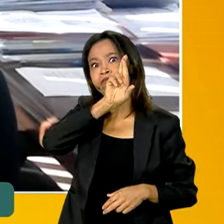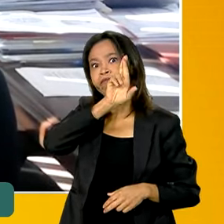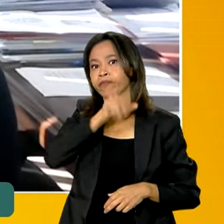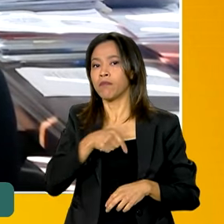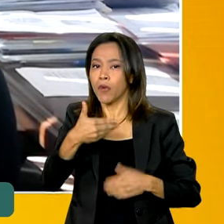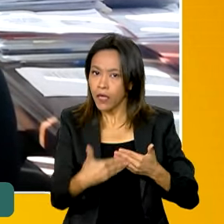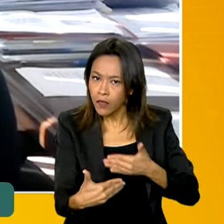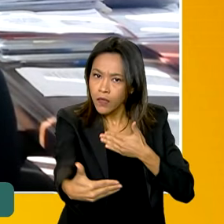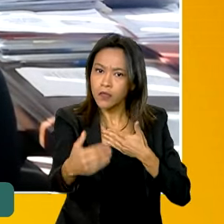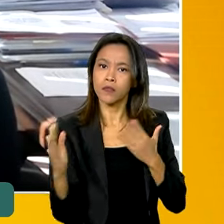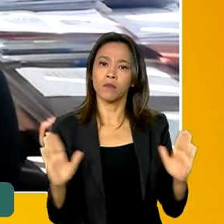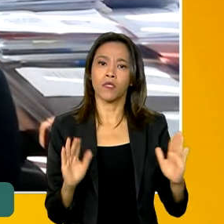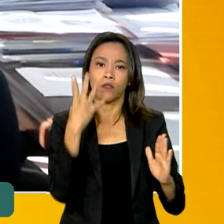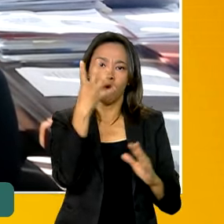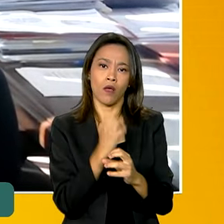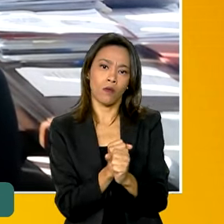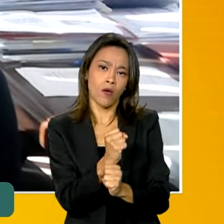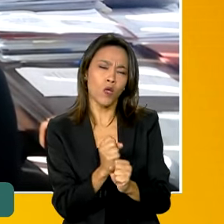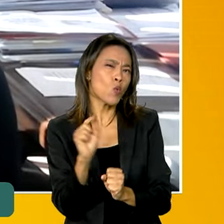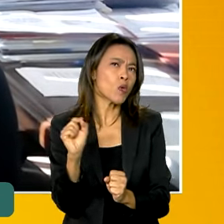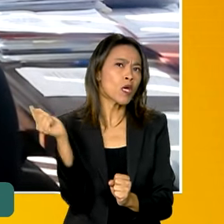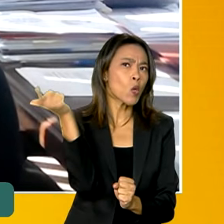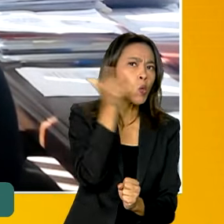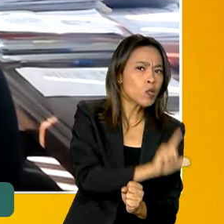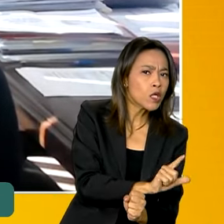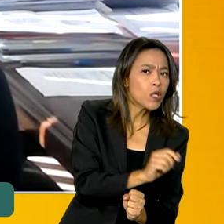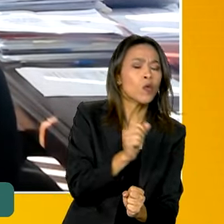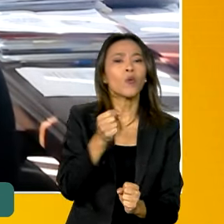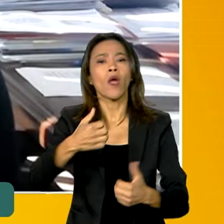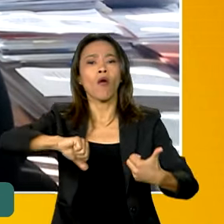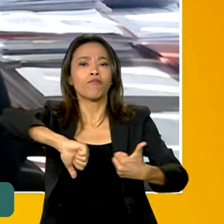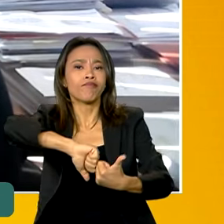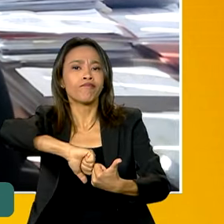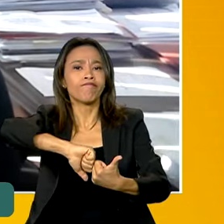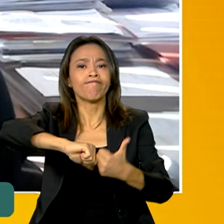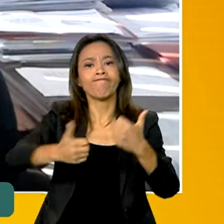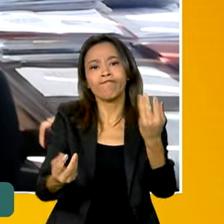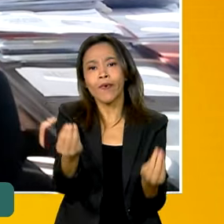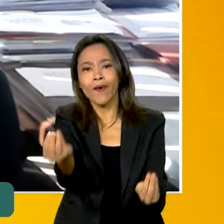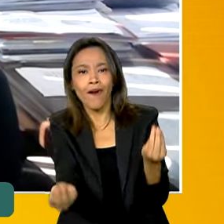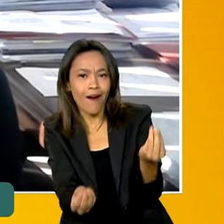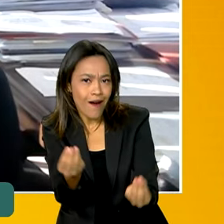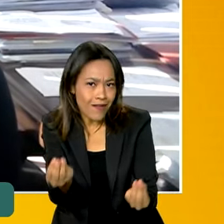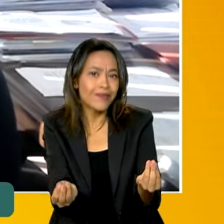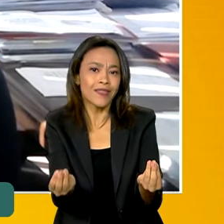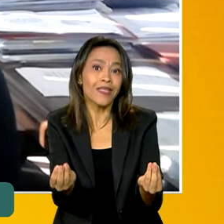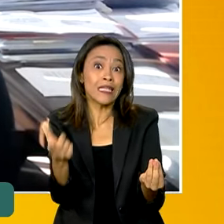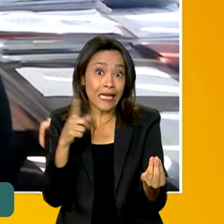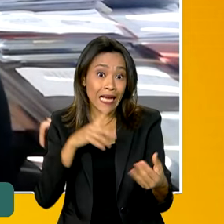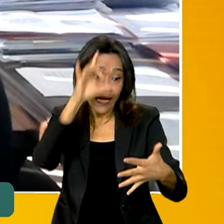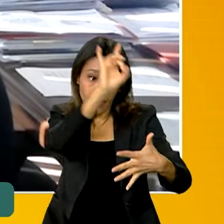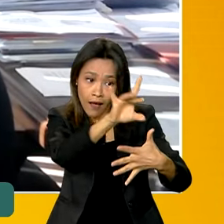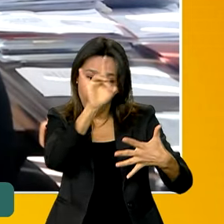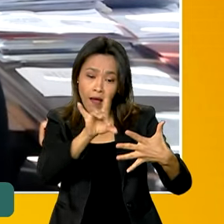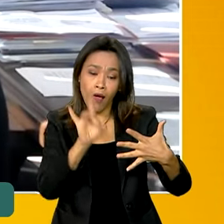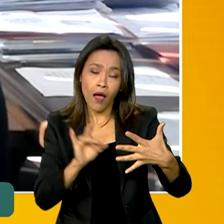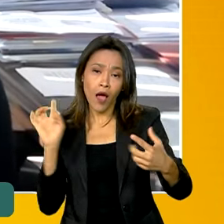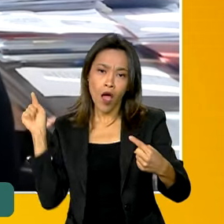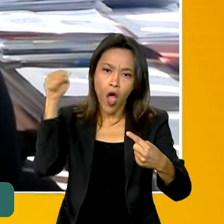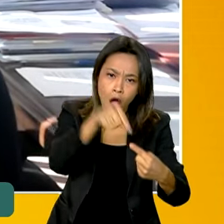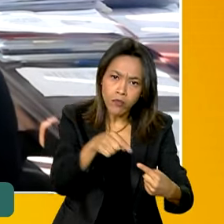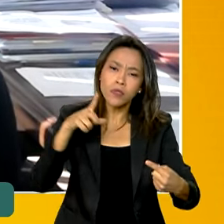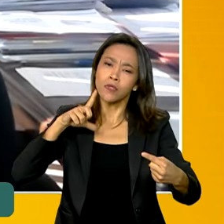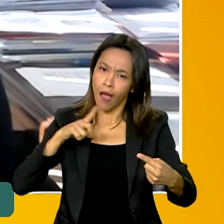quatro anos o que é que evoluiu. Então, para cada objetivo, há metas. E essas metas se